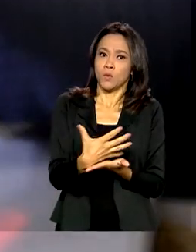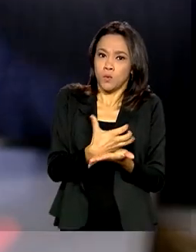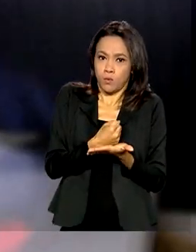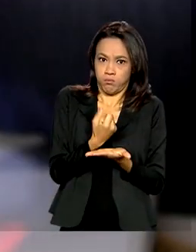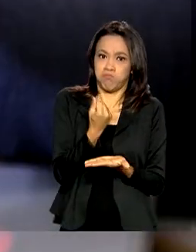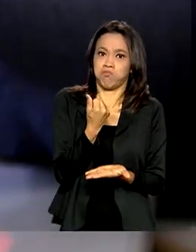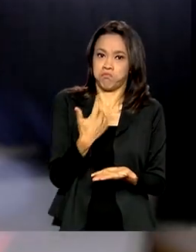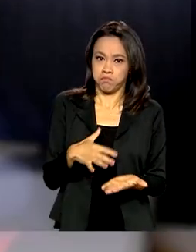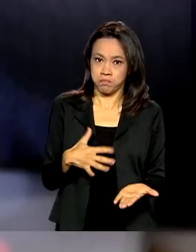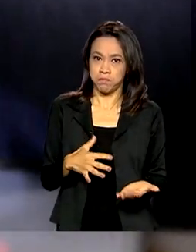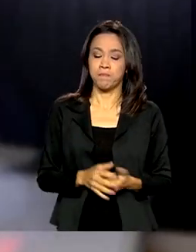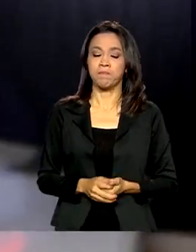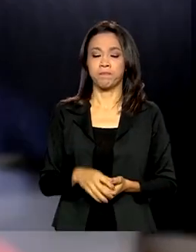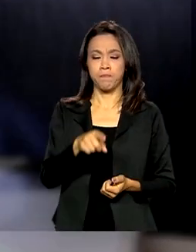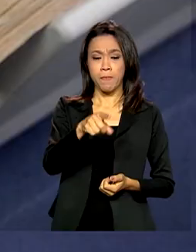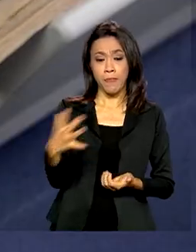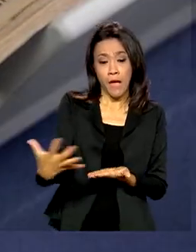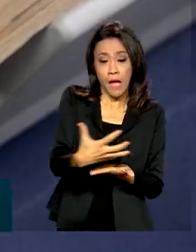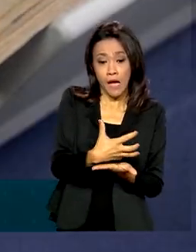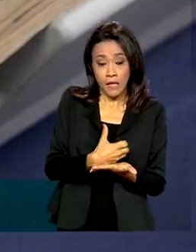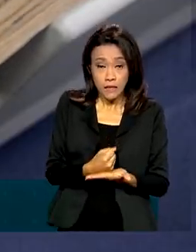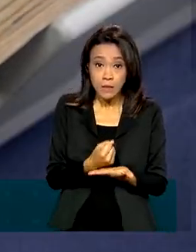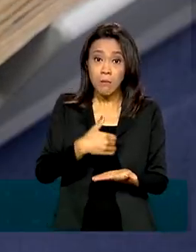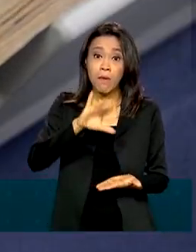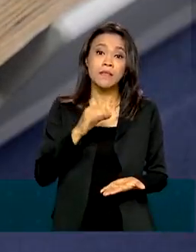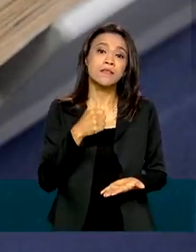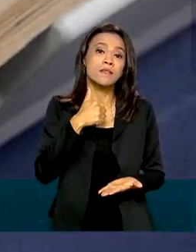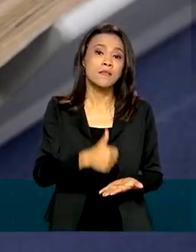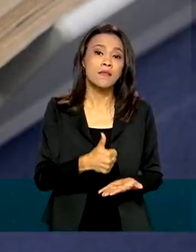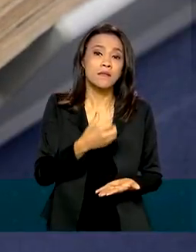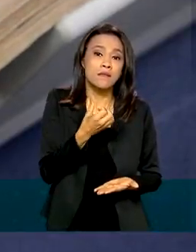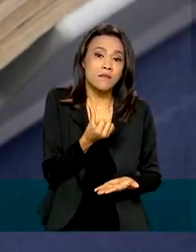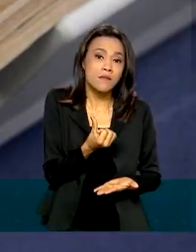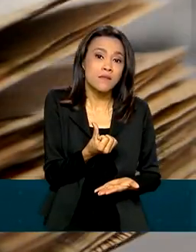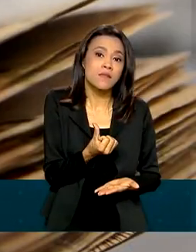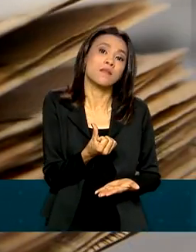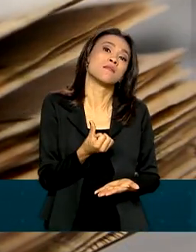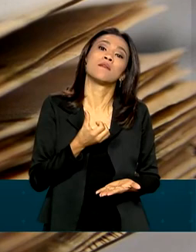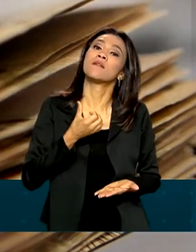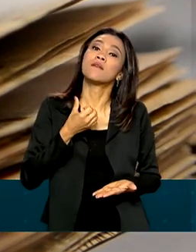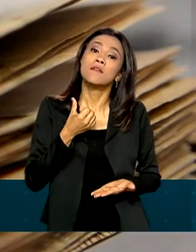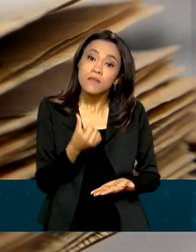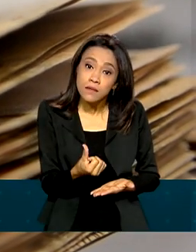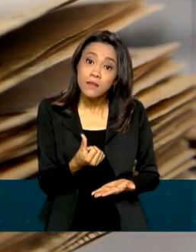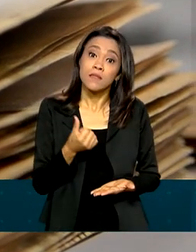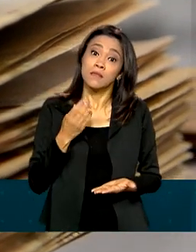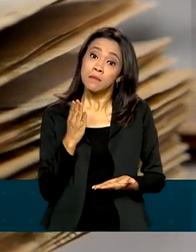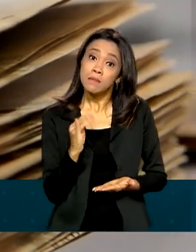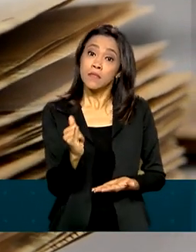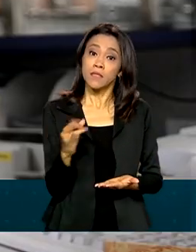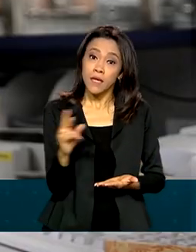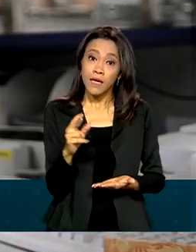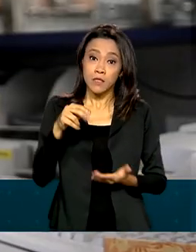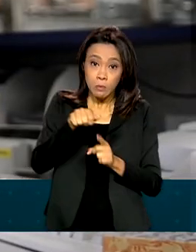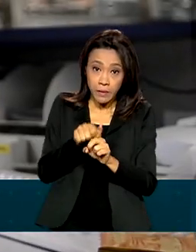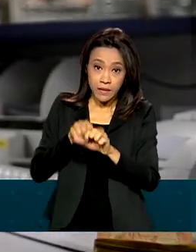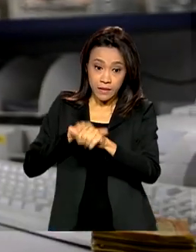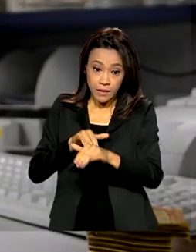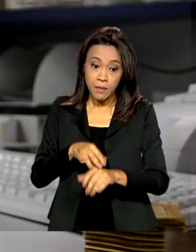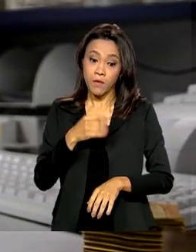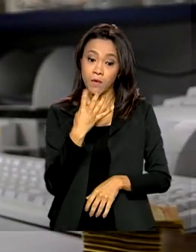A arrecadação de mais de 166 bilhões de reais em setembro foi 4